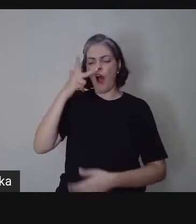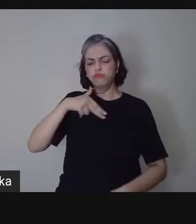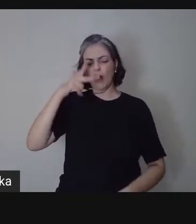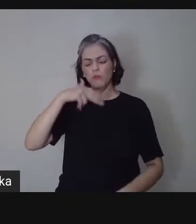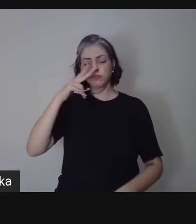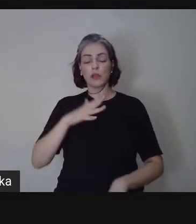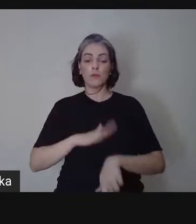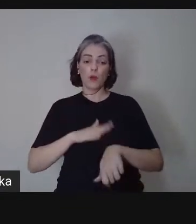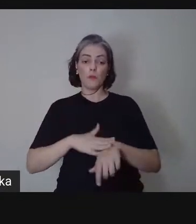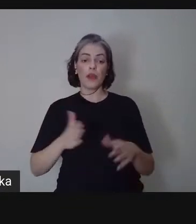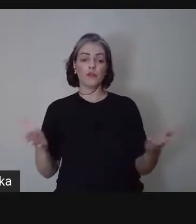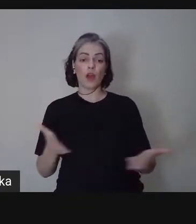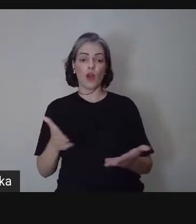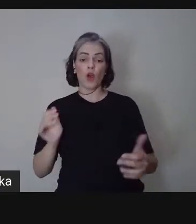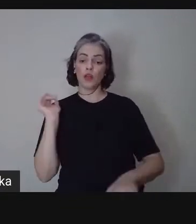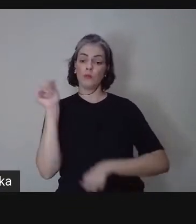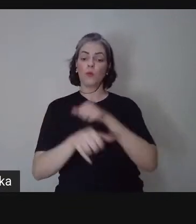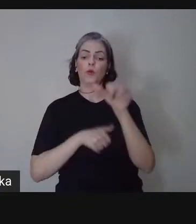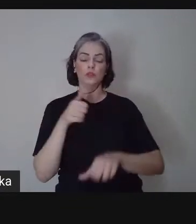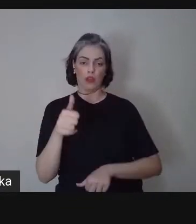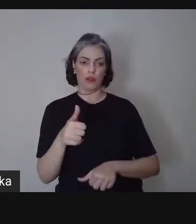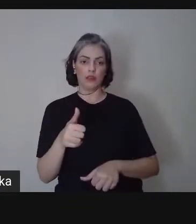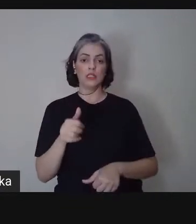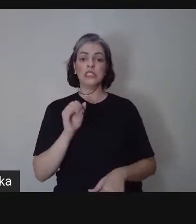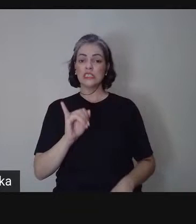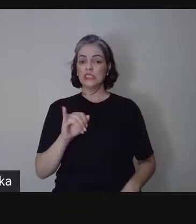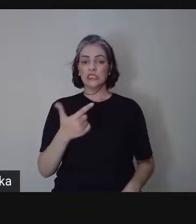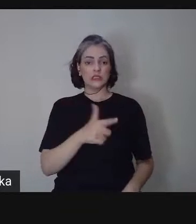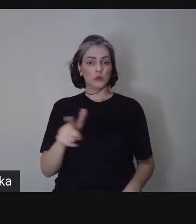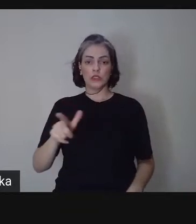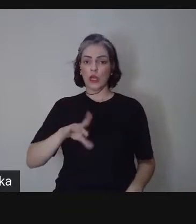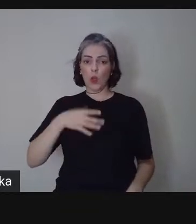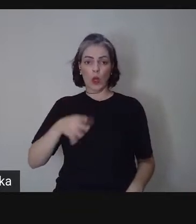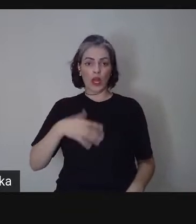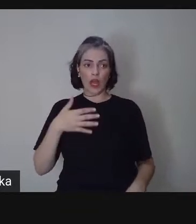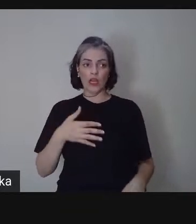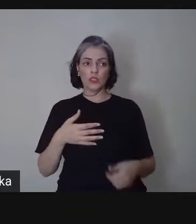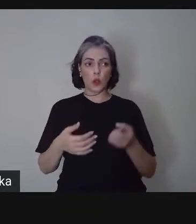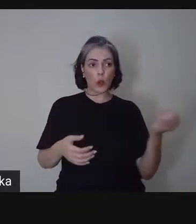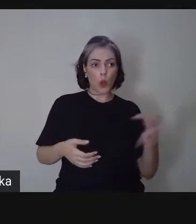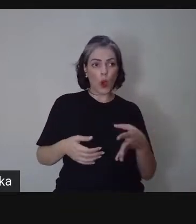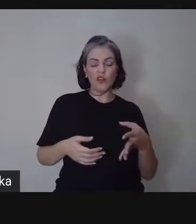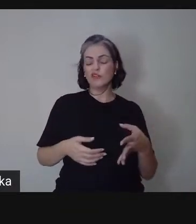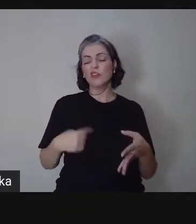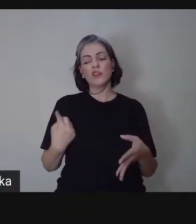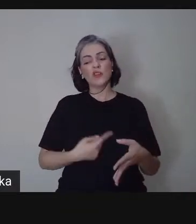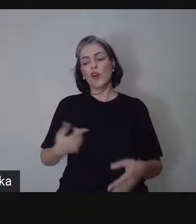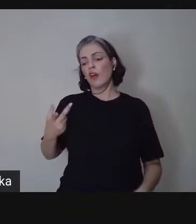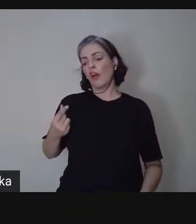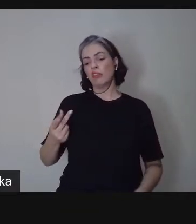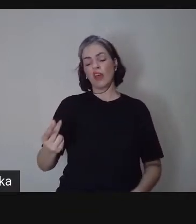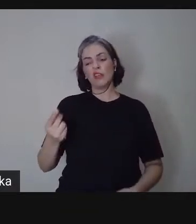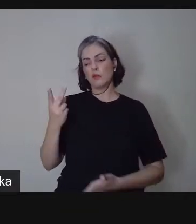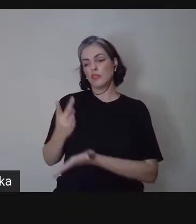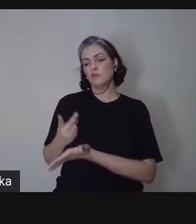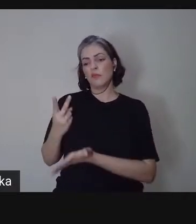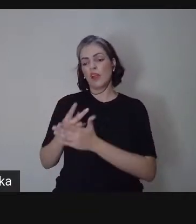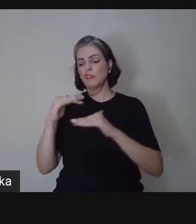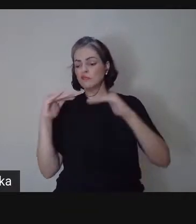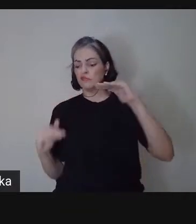É tempo de travessia e se não ousarmos fazê-la, teremos ficado para sempre à margem de nós mesmos.